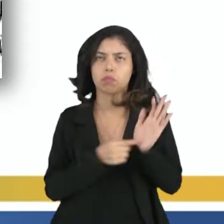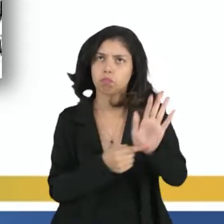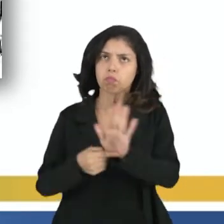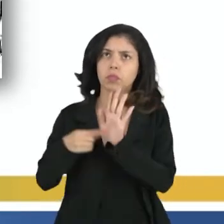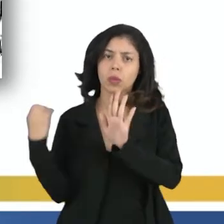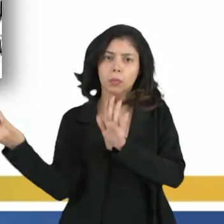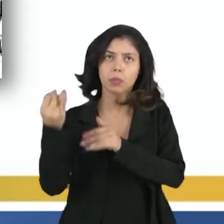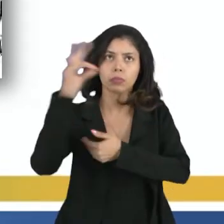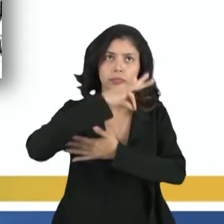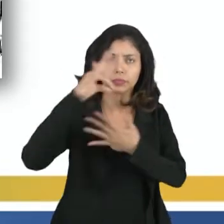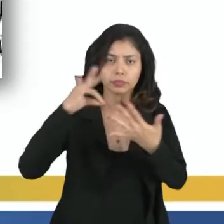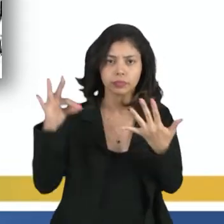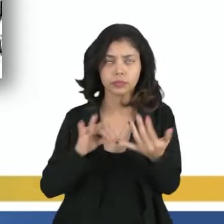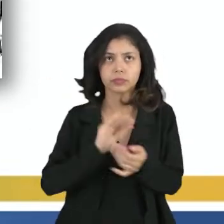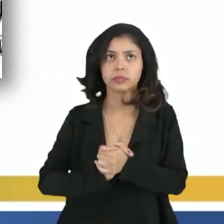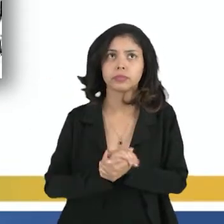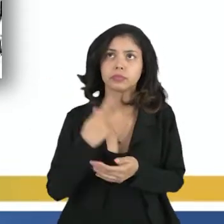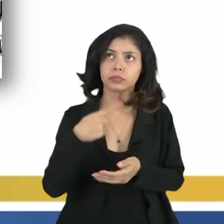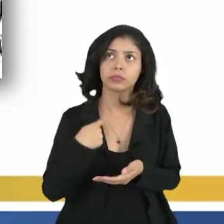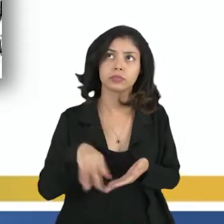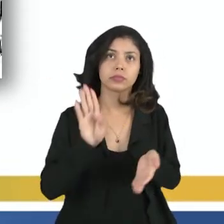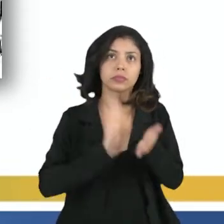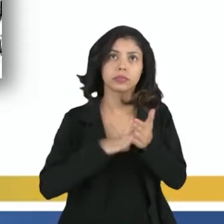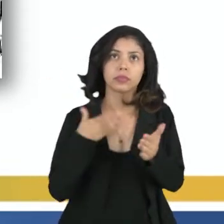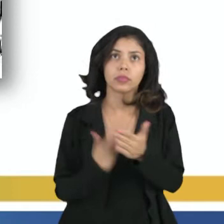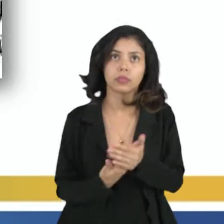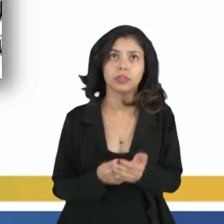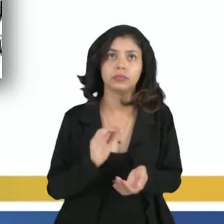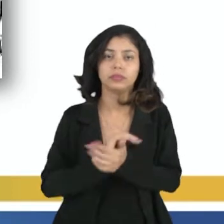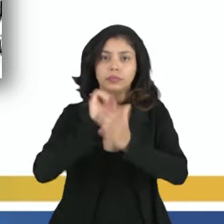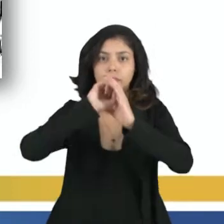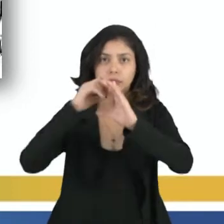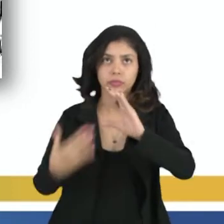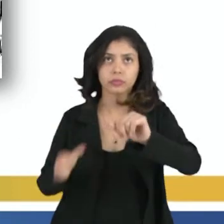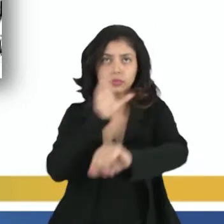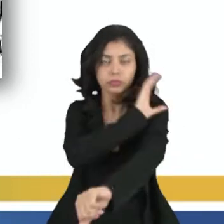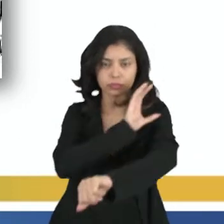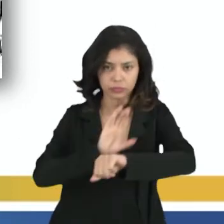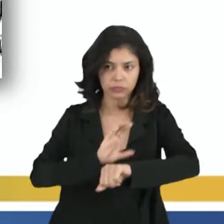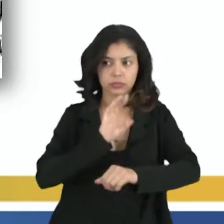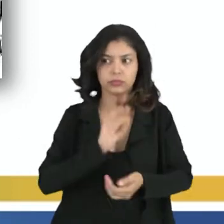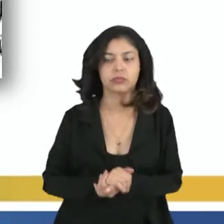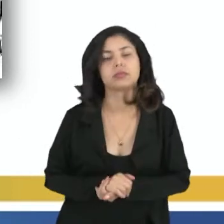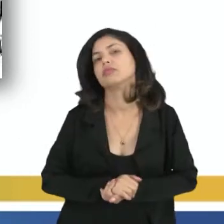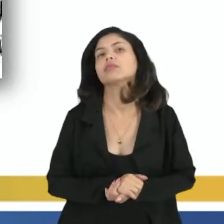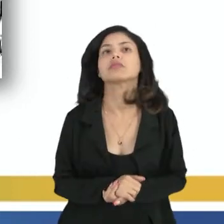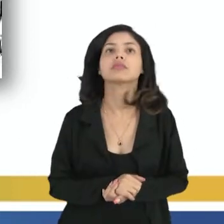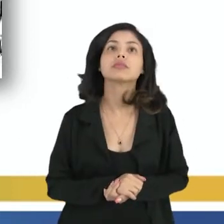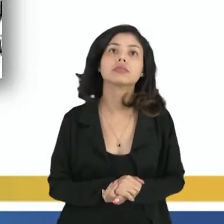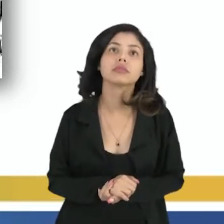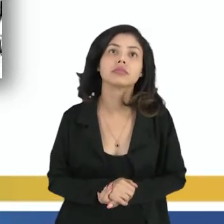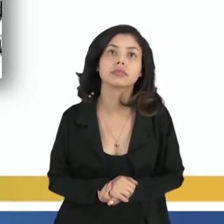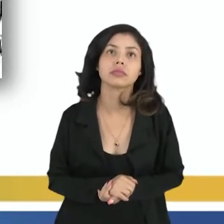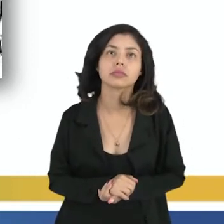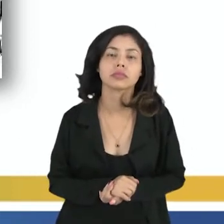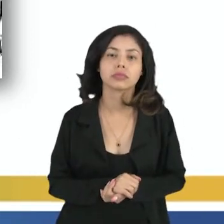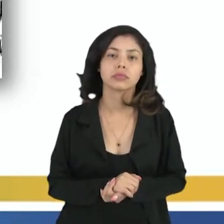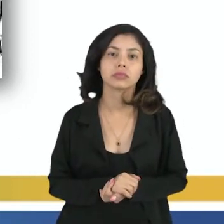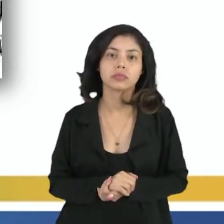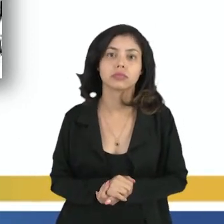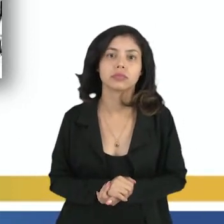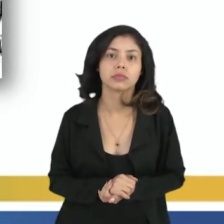indicar os principais elementos, né? De acordo com ele, a sua própria interpretação, que